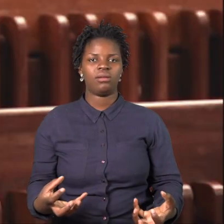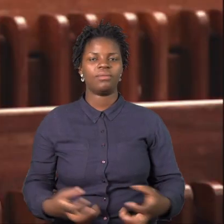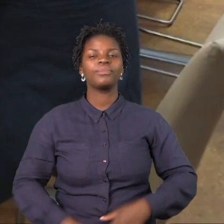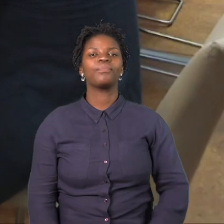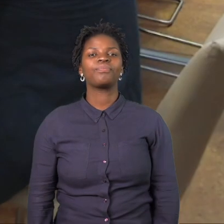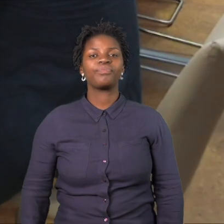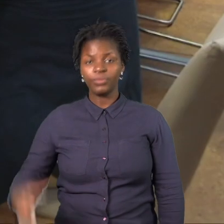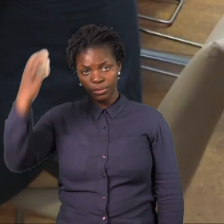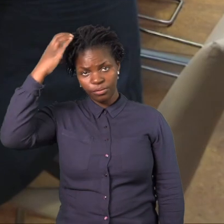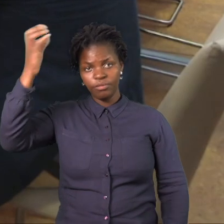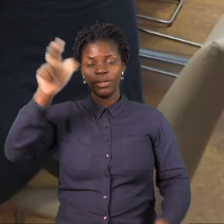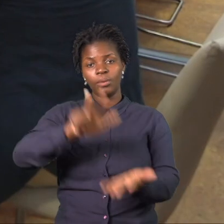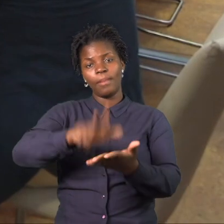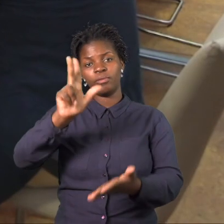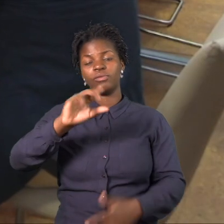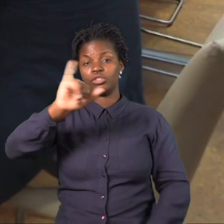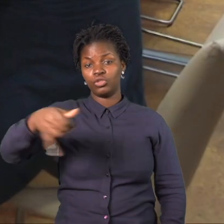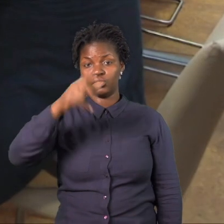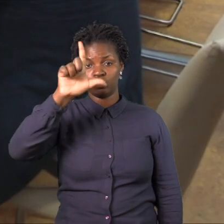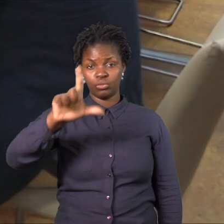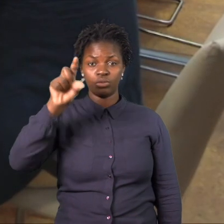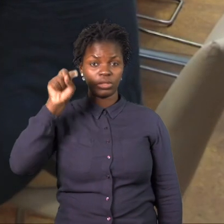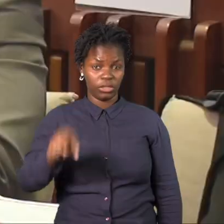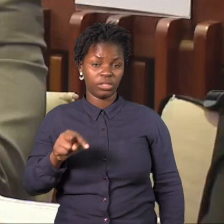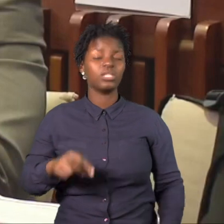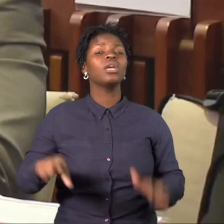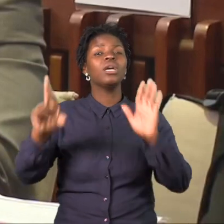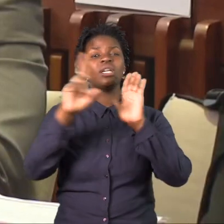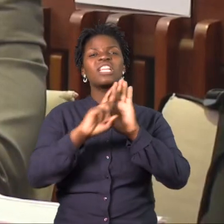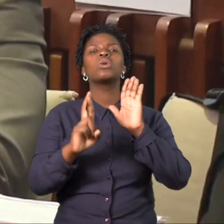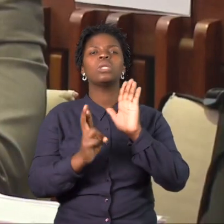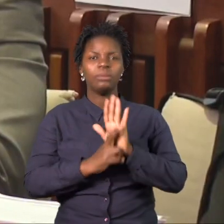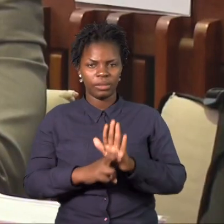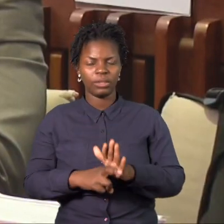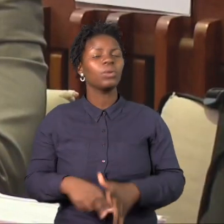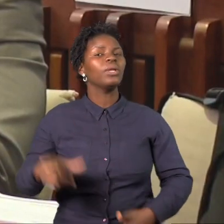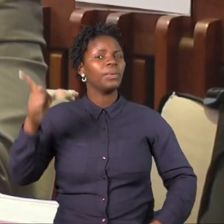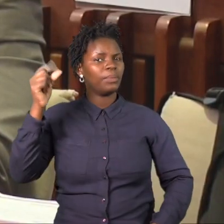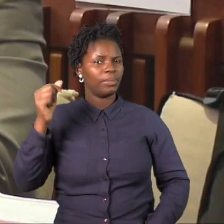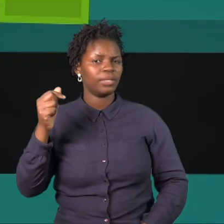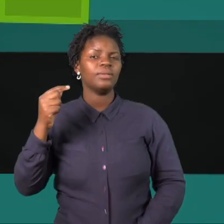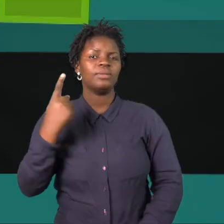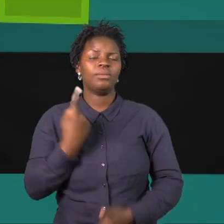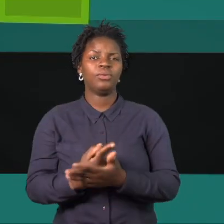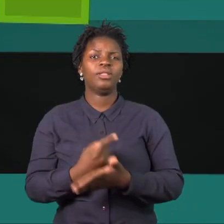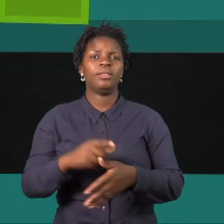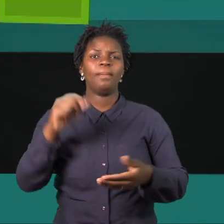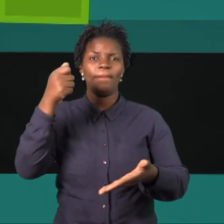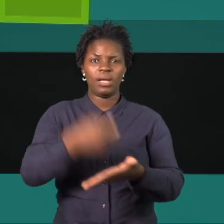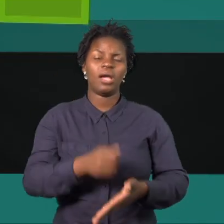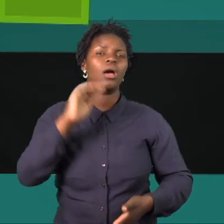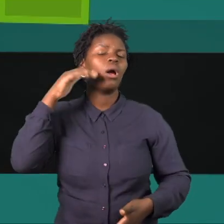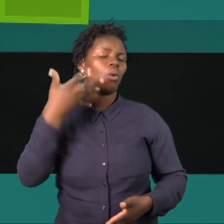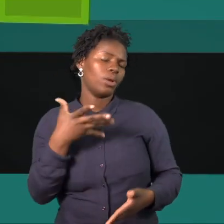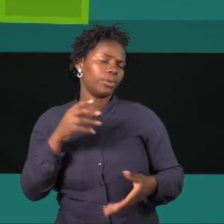aprovaram, através do Diploma Ministerial nº 91 para 2023, de 16 de junho, o